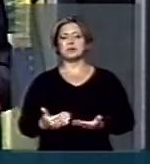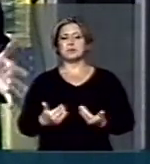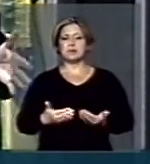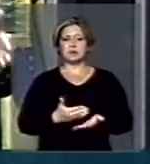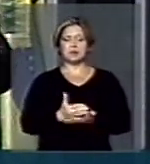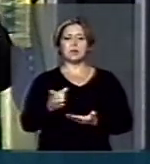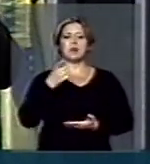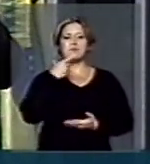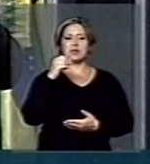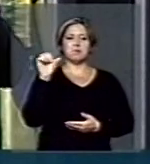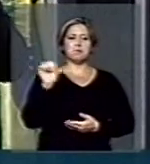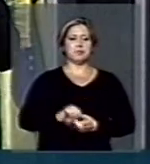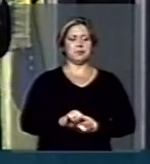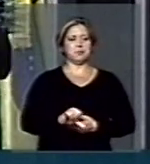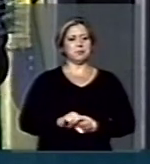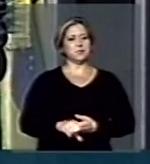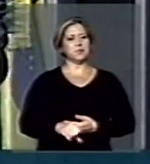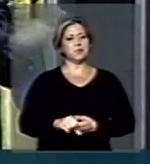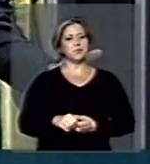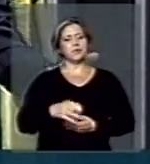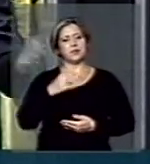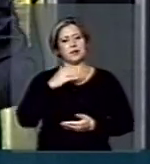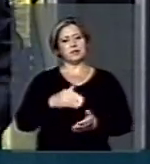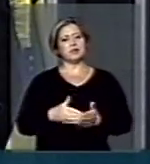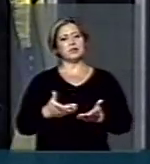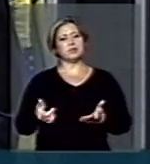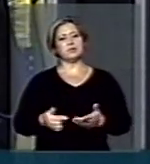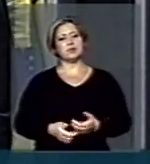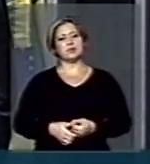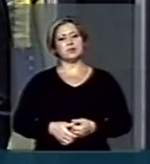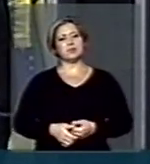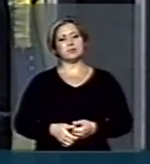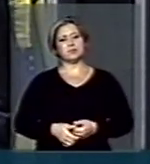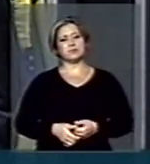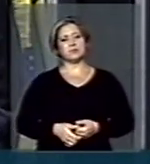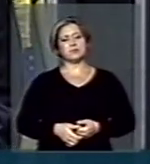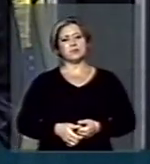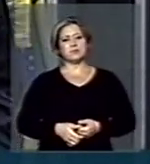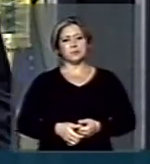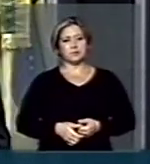rumo, pior no rumo do descaminho. E eu quero trazer...